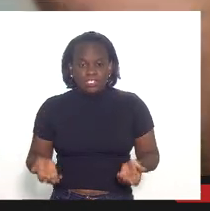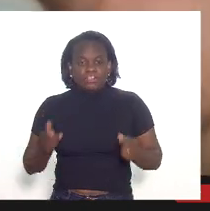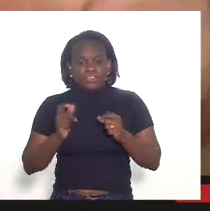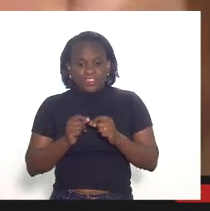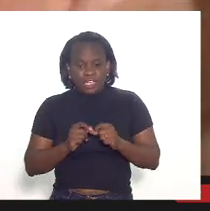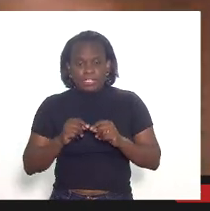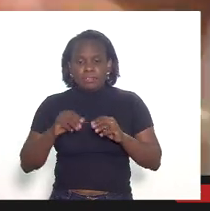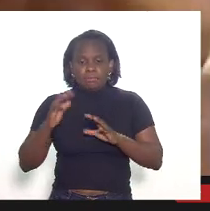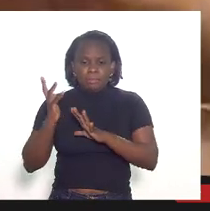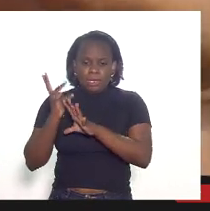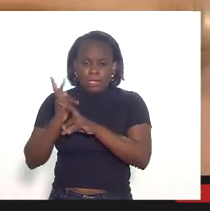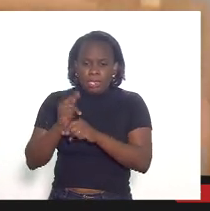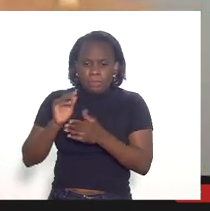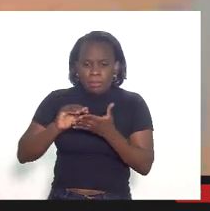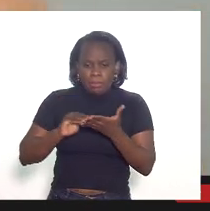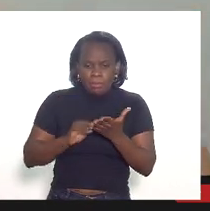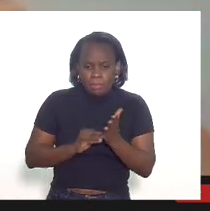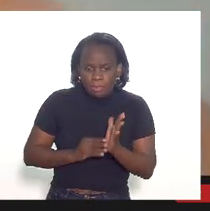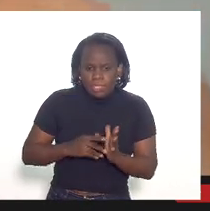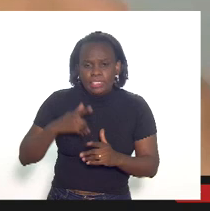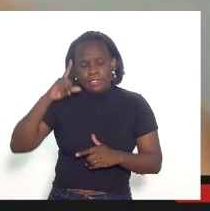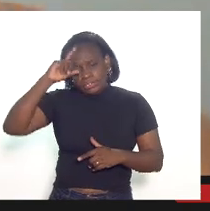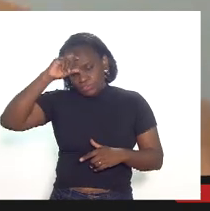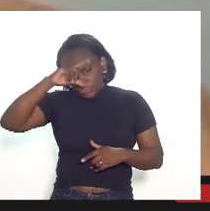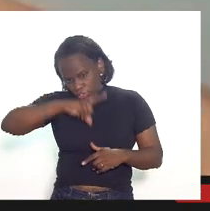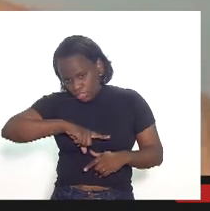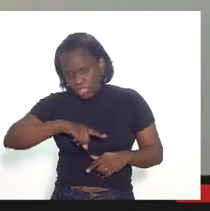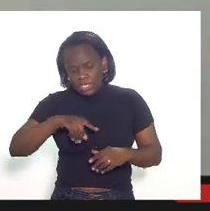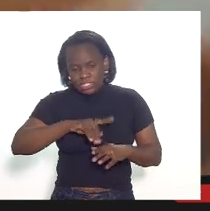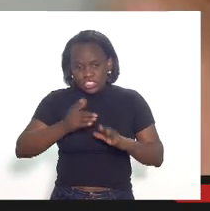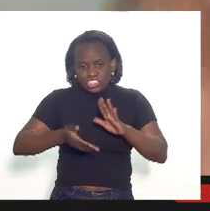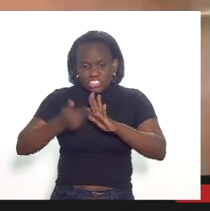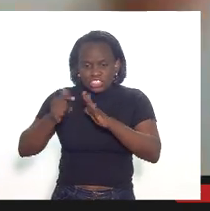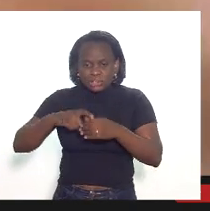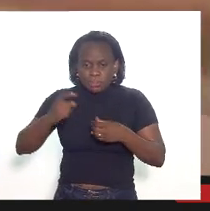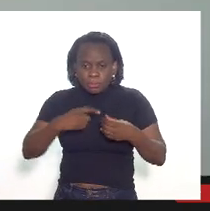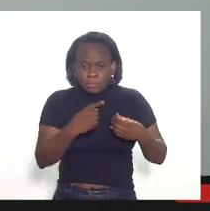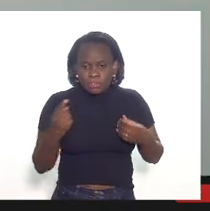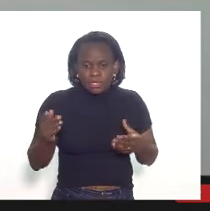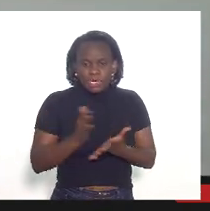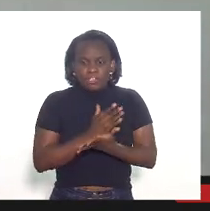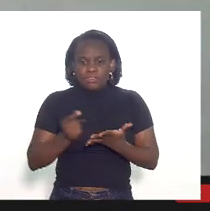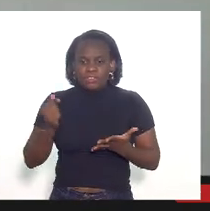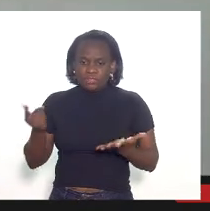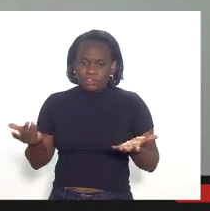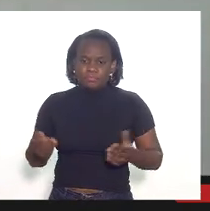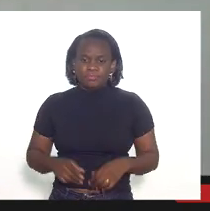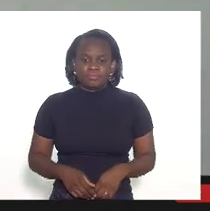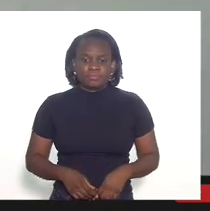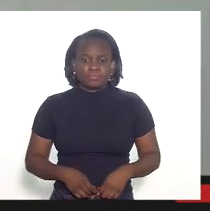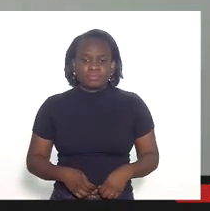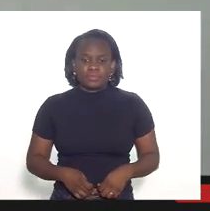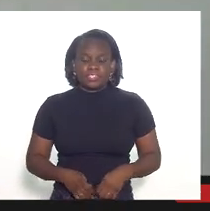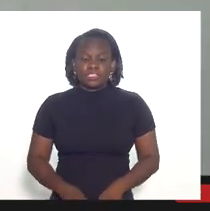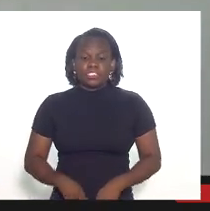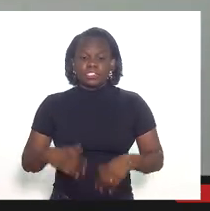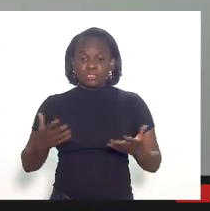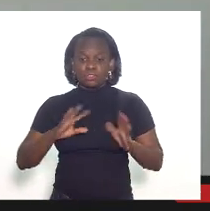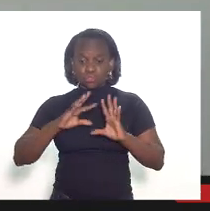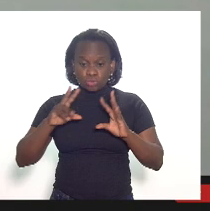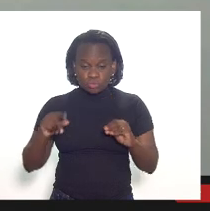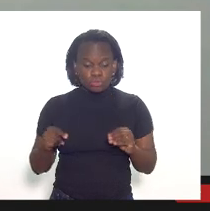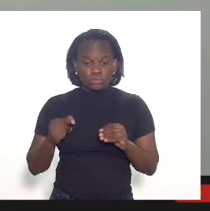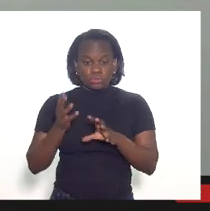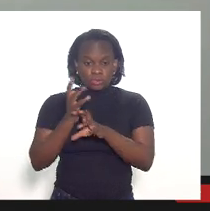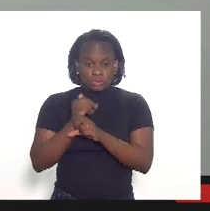feito um arcabouço jurídico bem robusto para dificultar a desconstituição de eventuais valores que eu quis dizer sobre o superfaturamento do